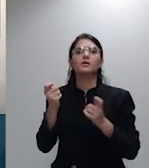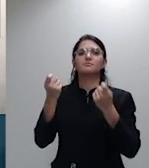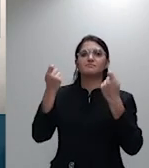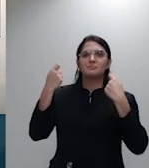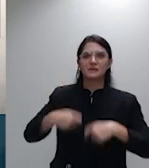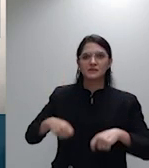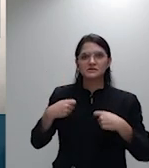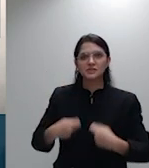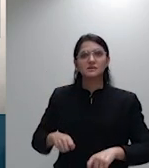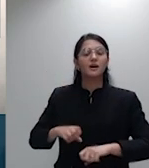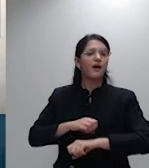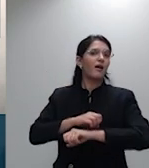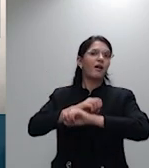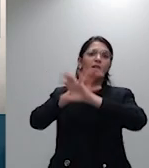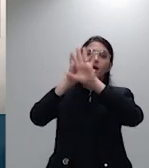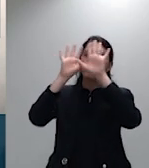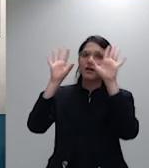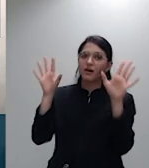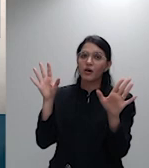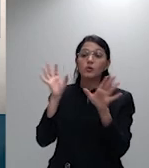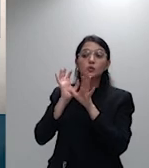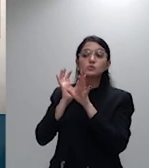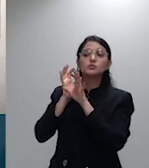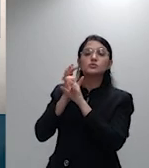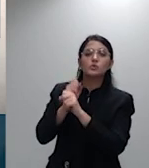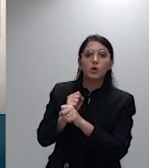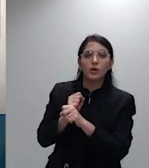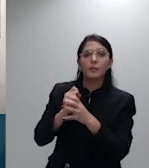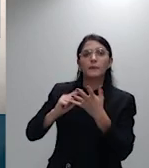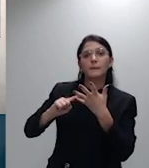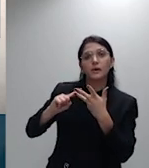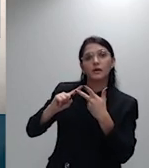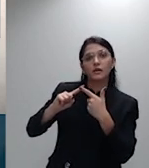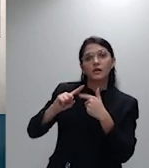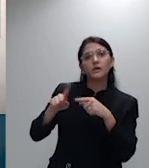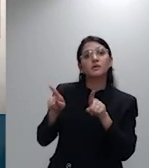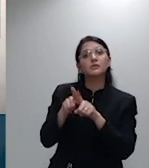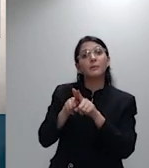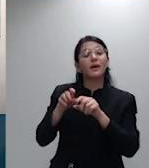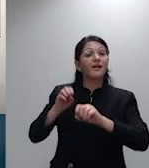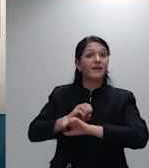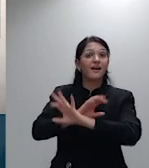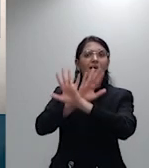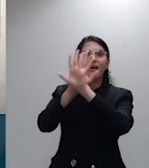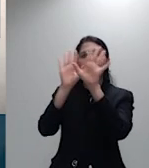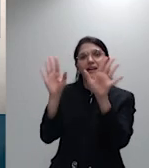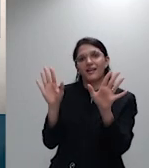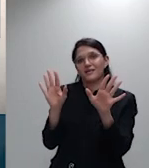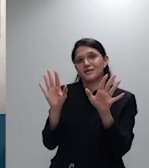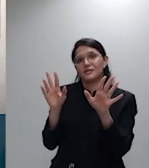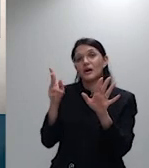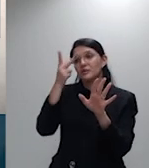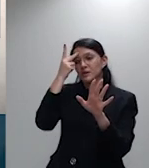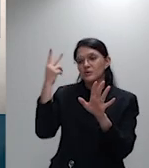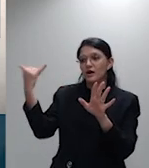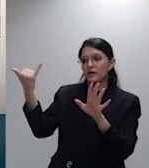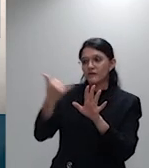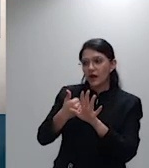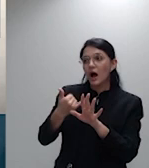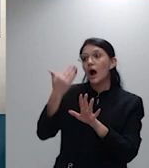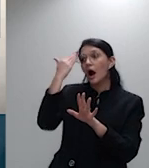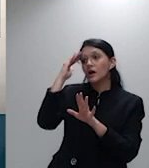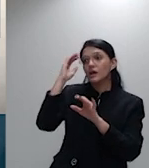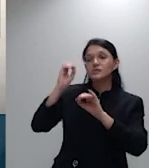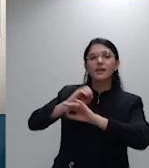questão do cálculo atuarial em linguajar inteligível e de fácil compreensão sobretudo para aqueles que